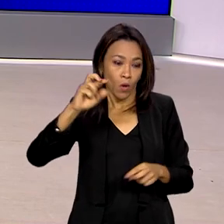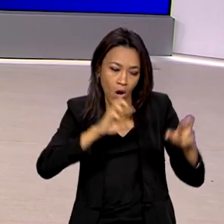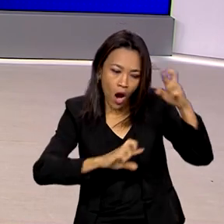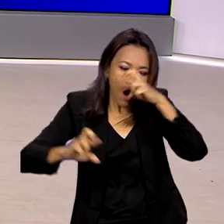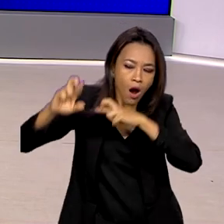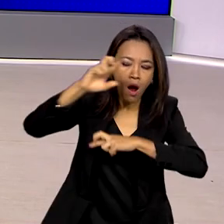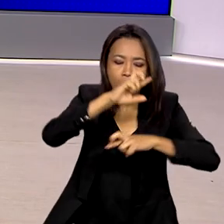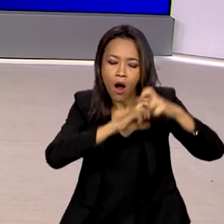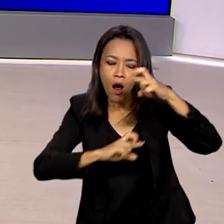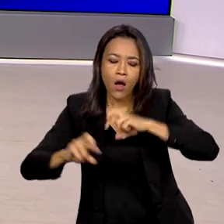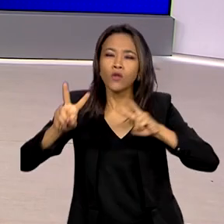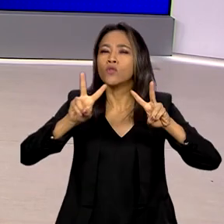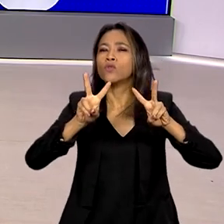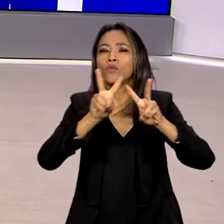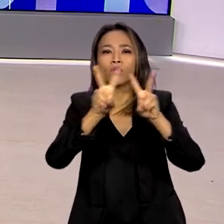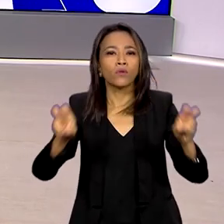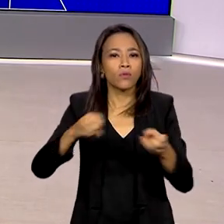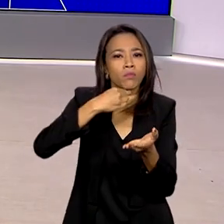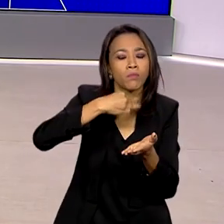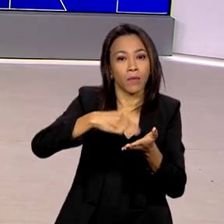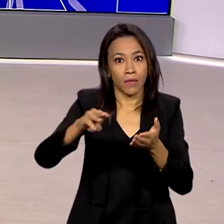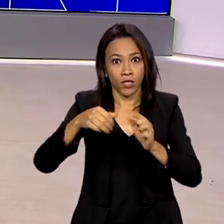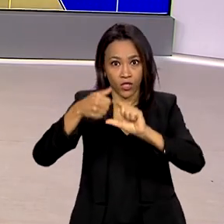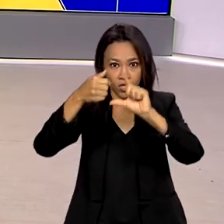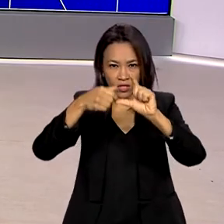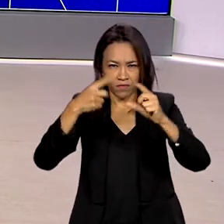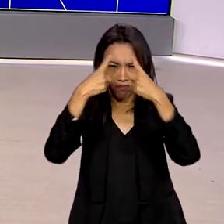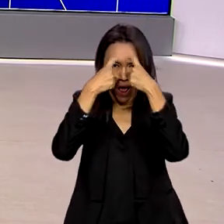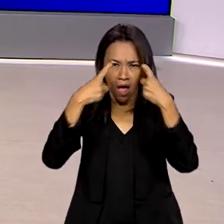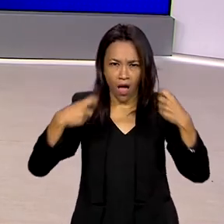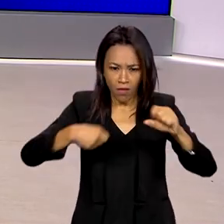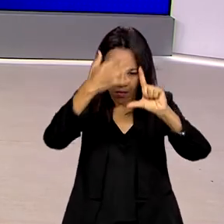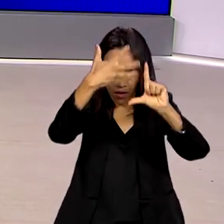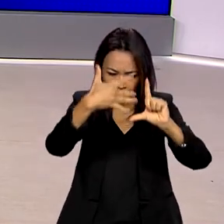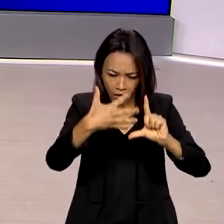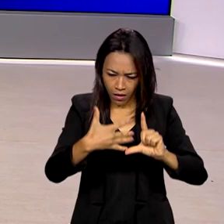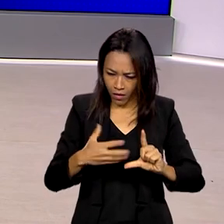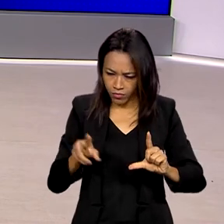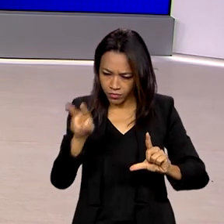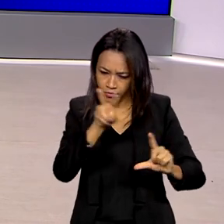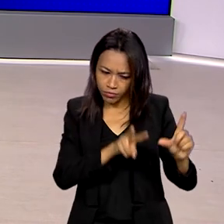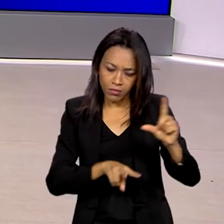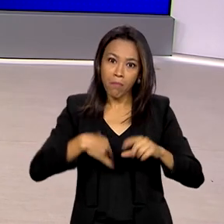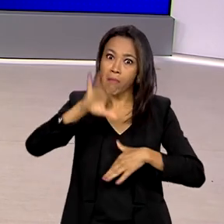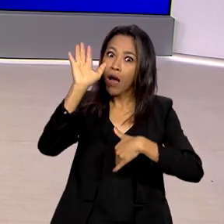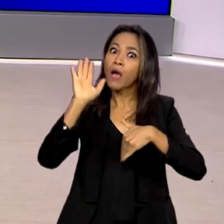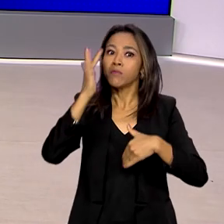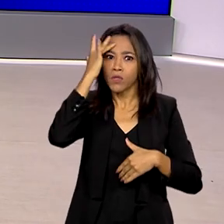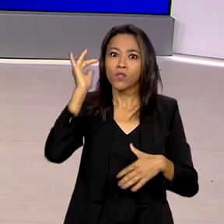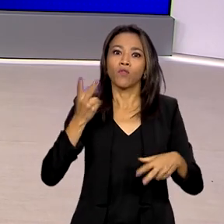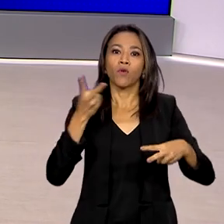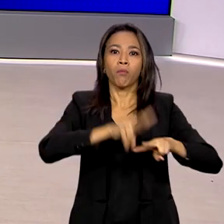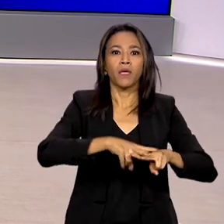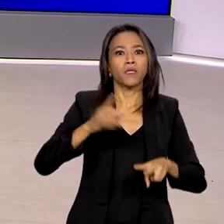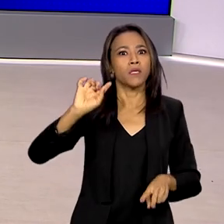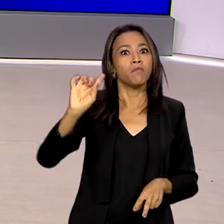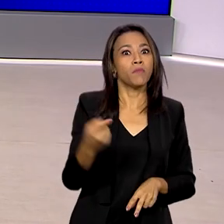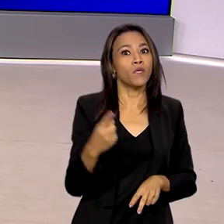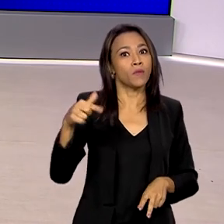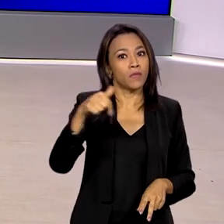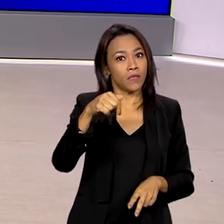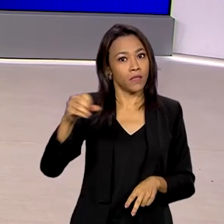mensagens de violência na internet, mais de 300 pessoas foram presas e há 1.700 casos